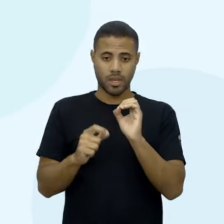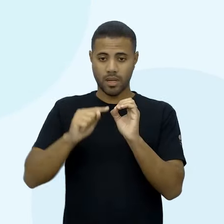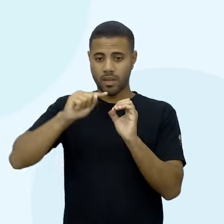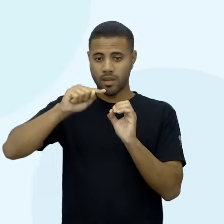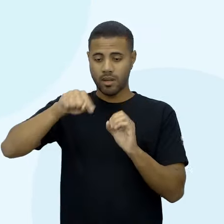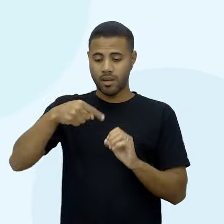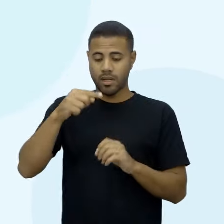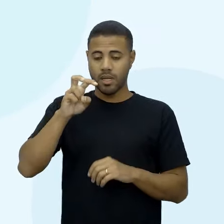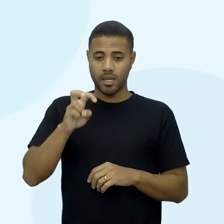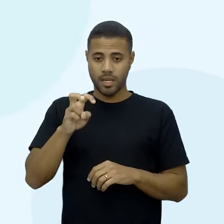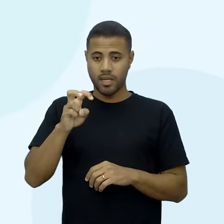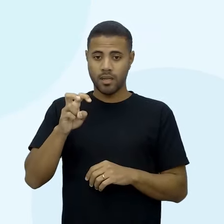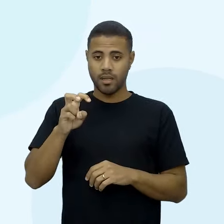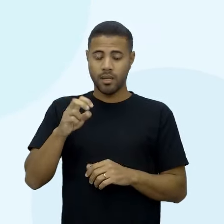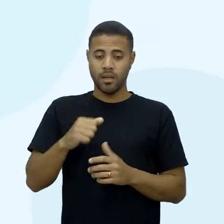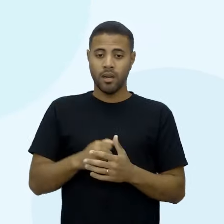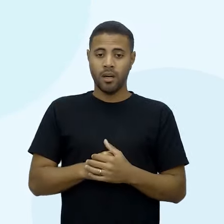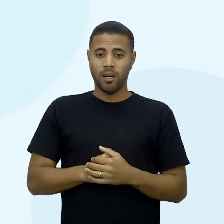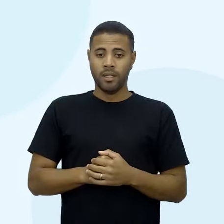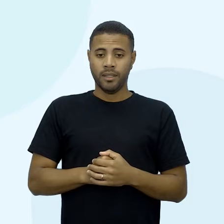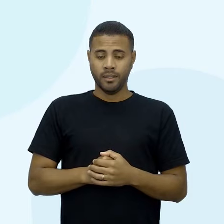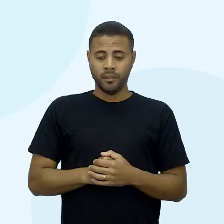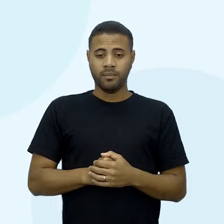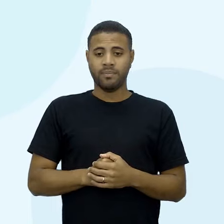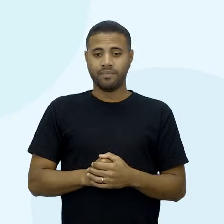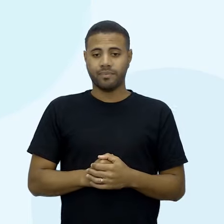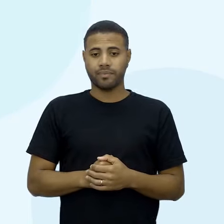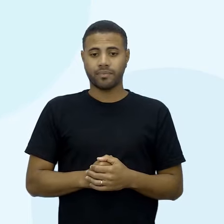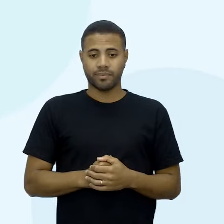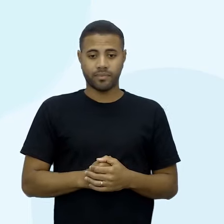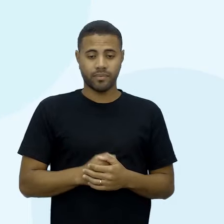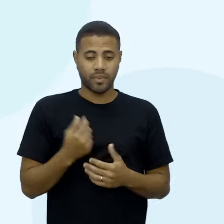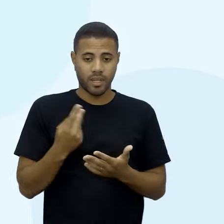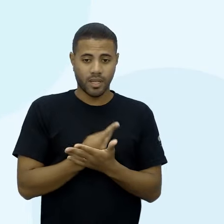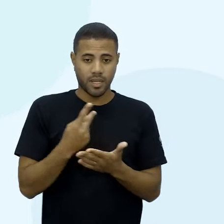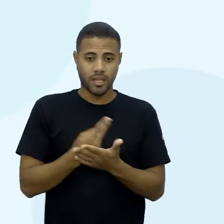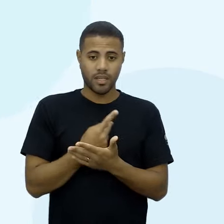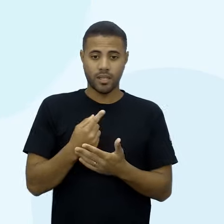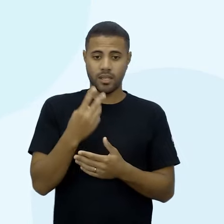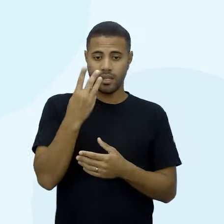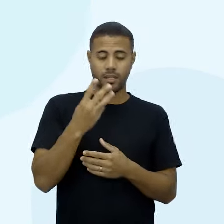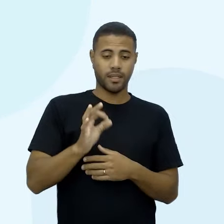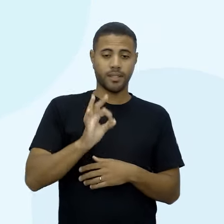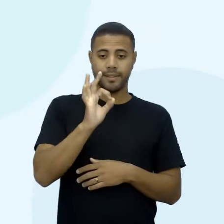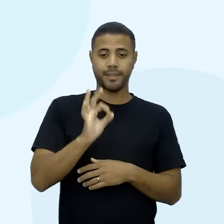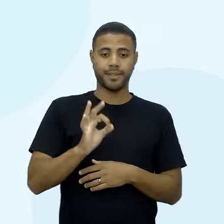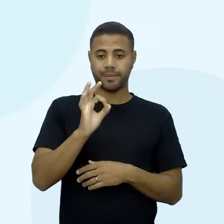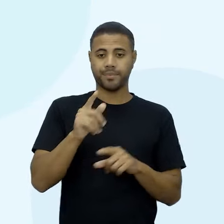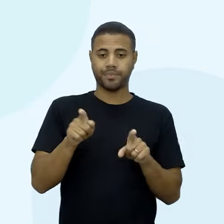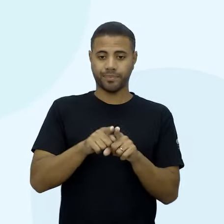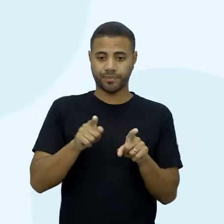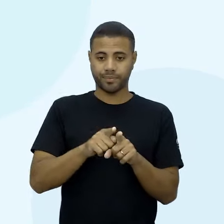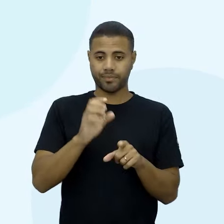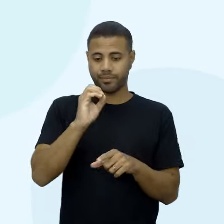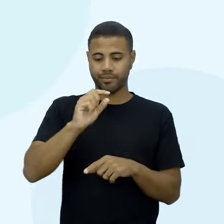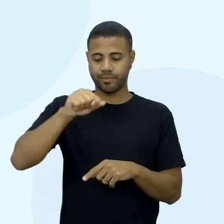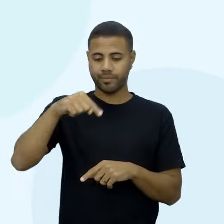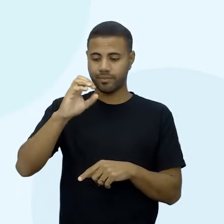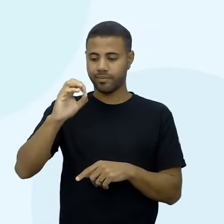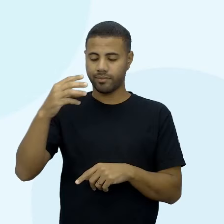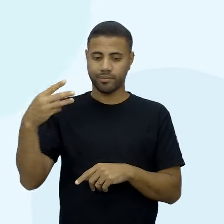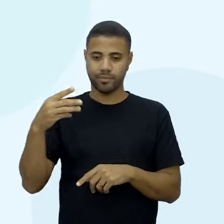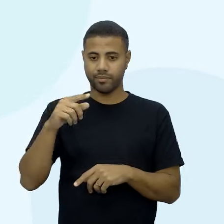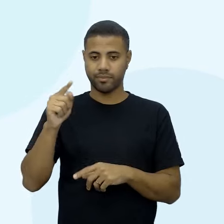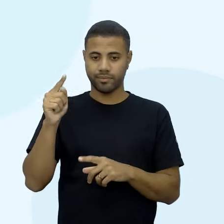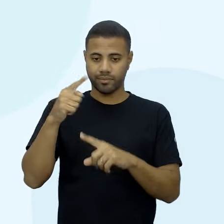,5, o famoso meio, 5,5 décimo. A margem de erro aí é de 3%, que também devo converter para